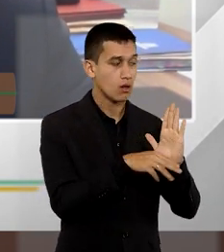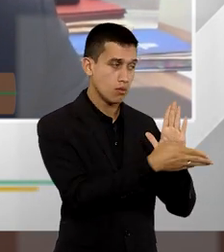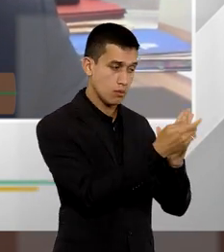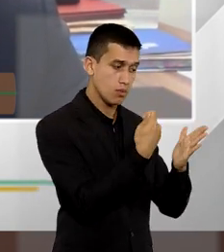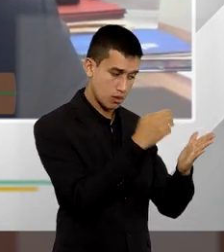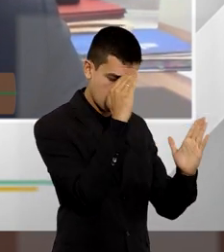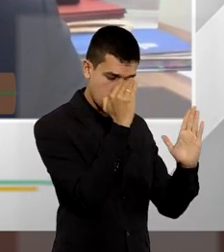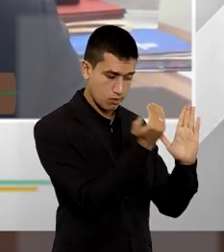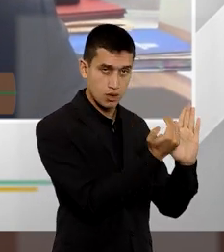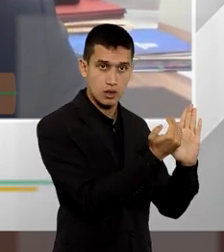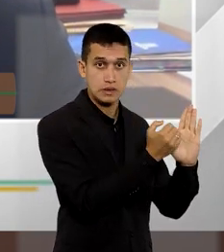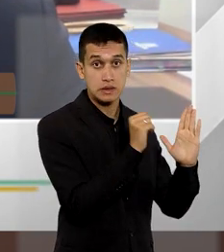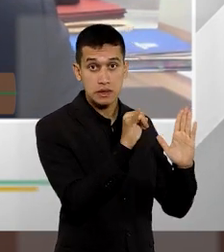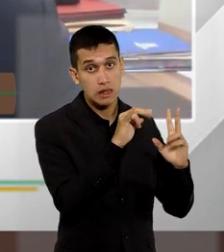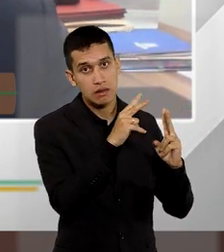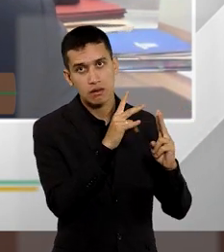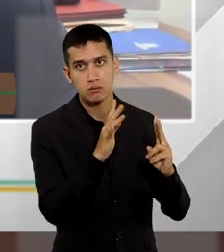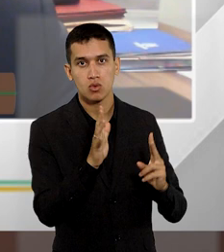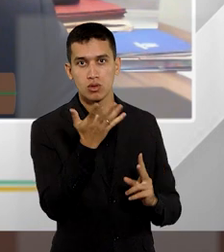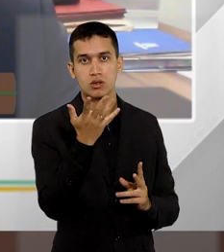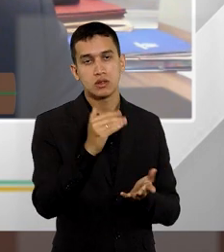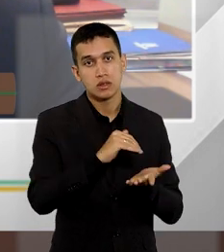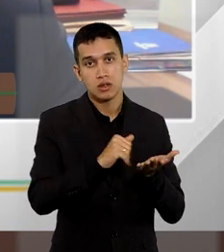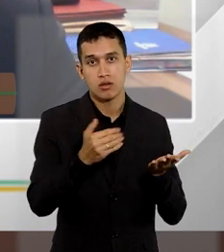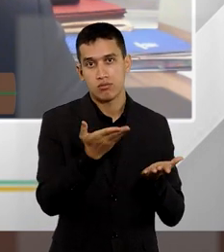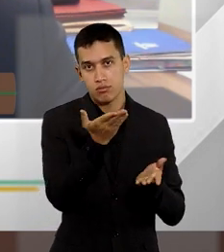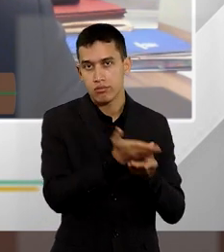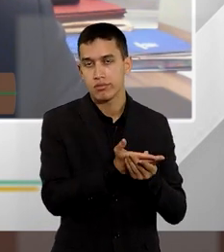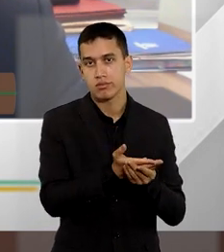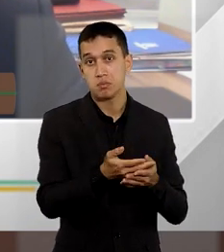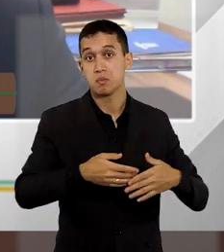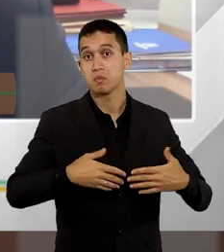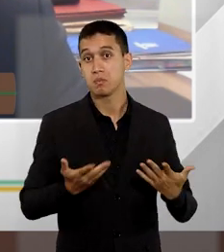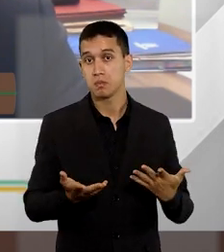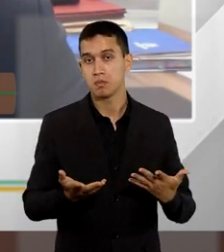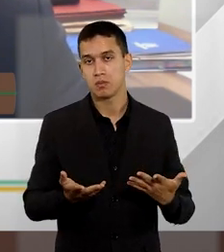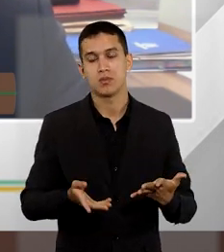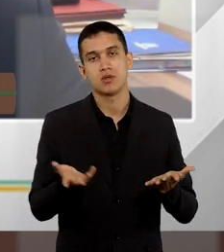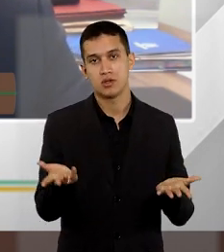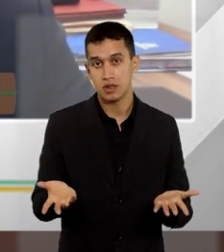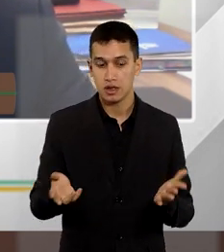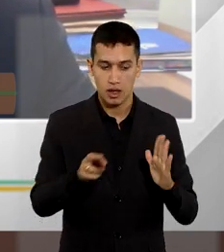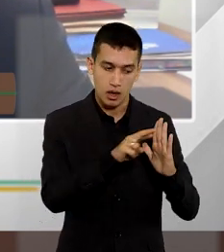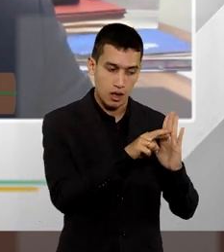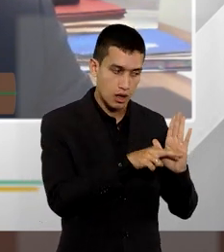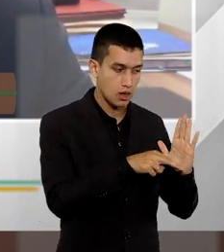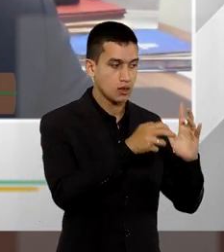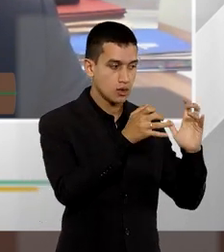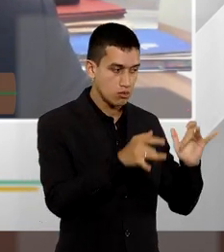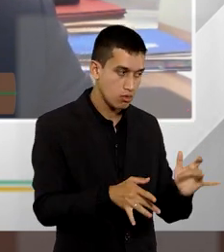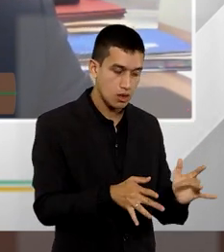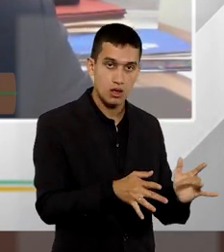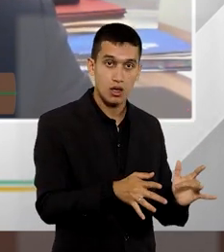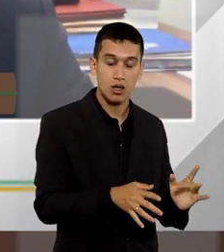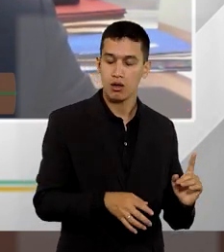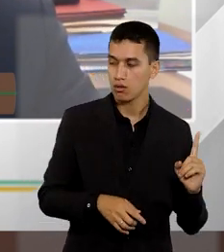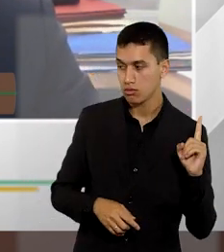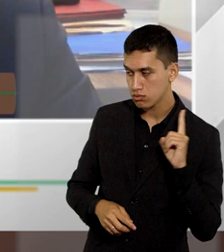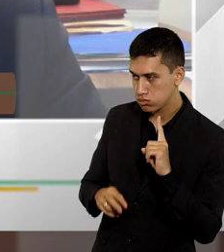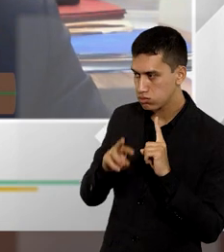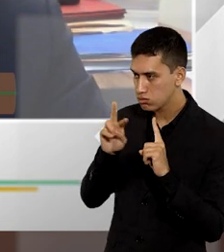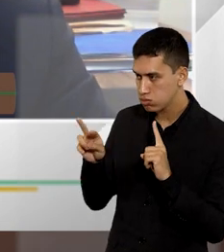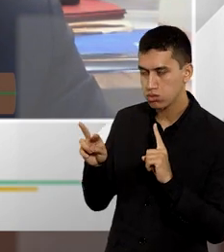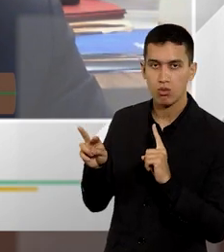seguidas na hipótese de revogação do mandato. Isso facilita muito, porque essas regras, estando bem